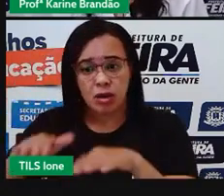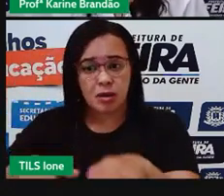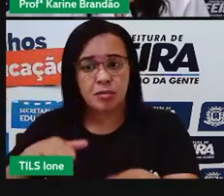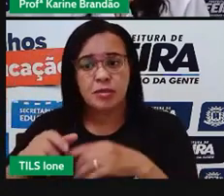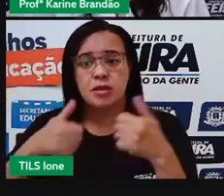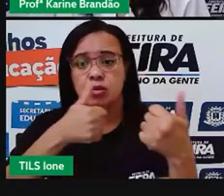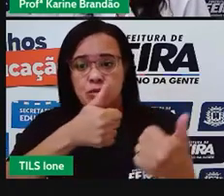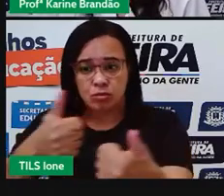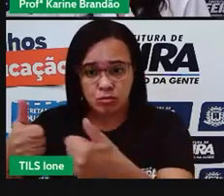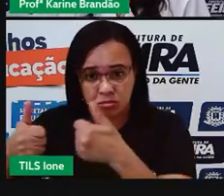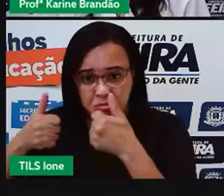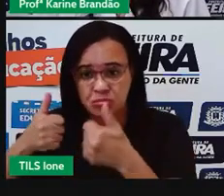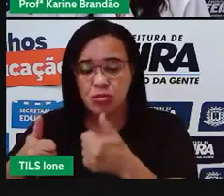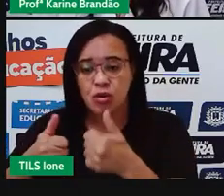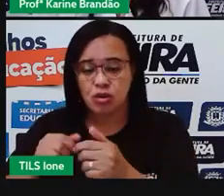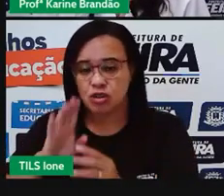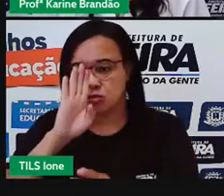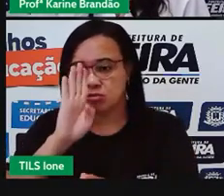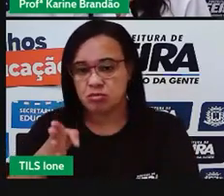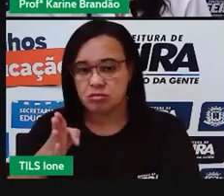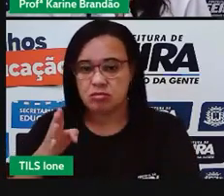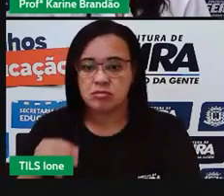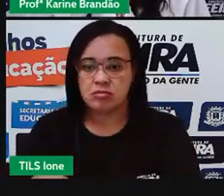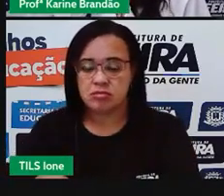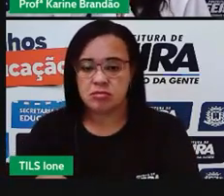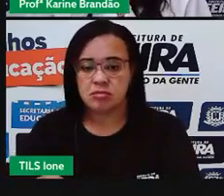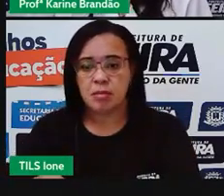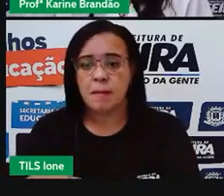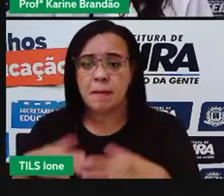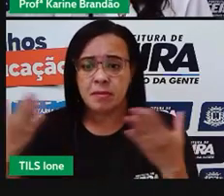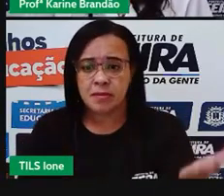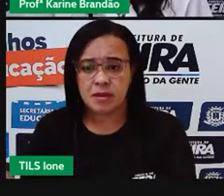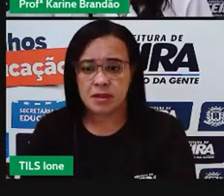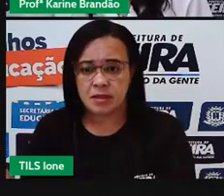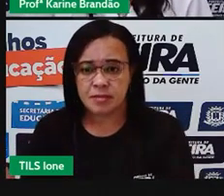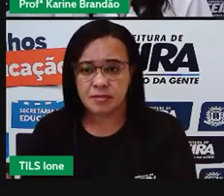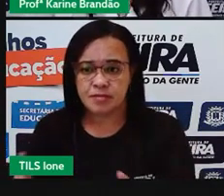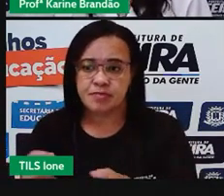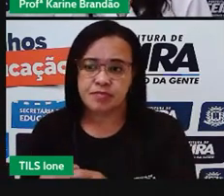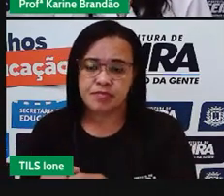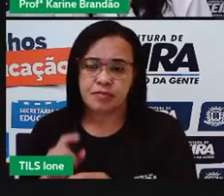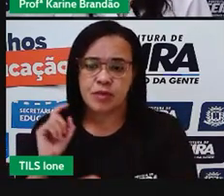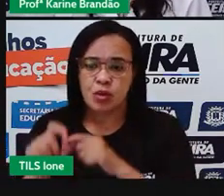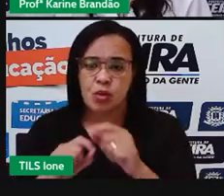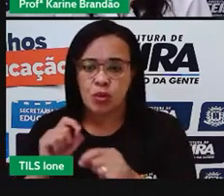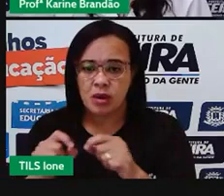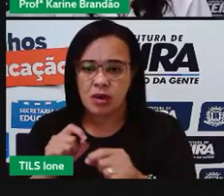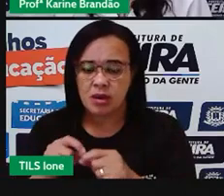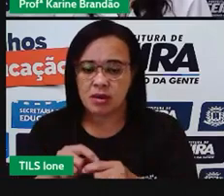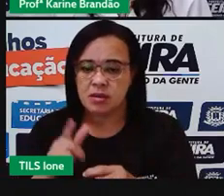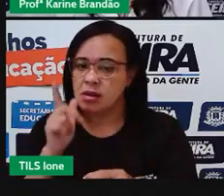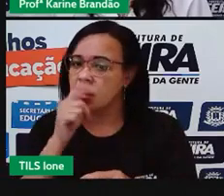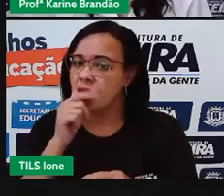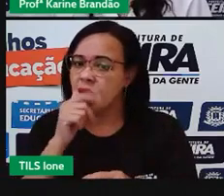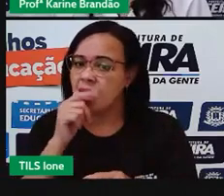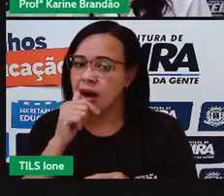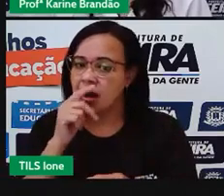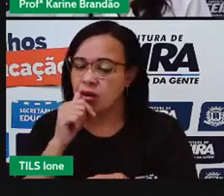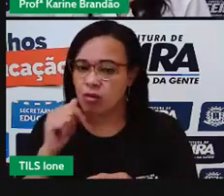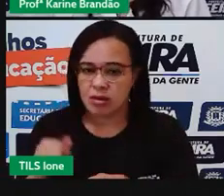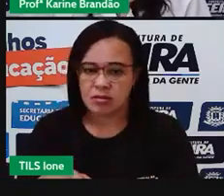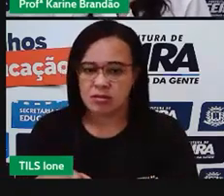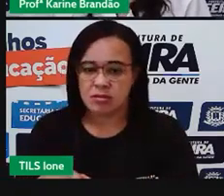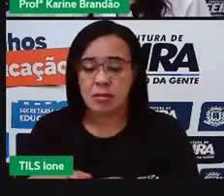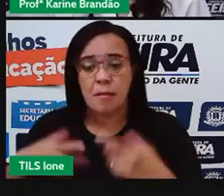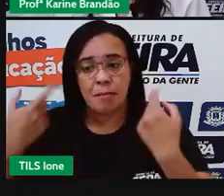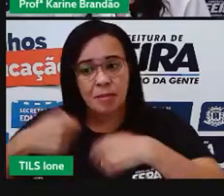consciente o que queremos. E aí, então, eu trago nessa música de Marcio Araújo, Água,